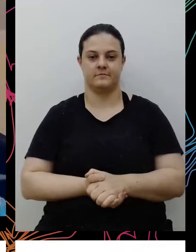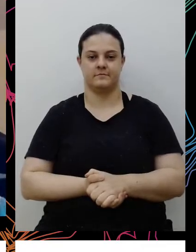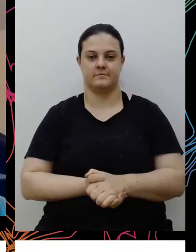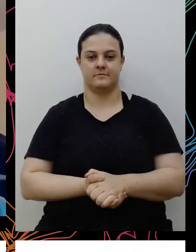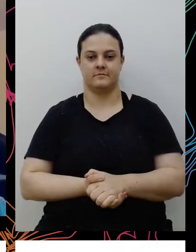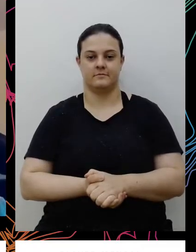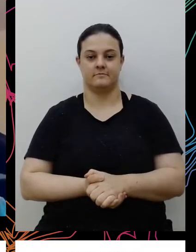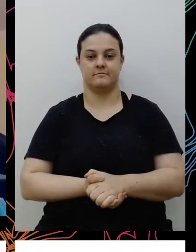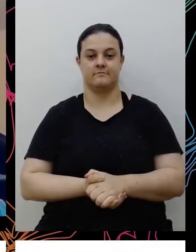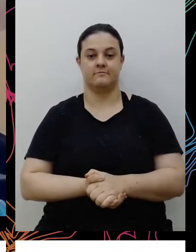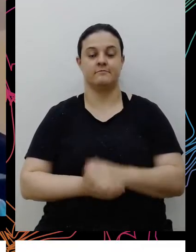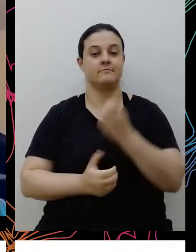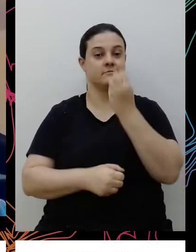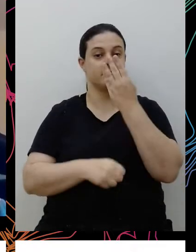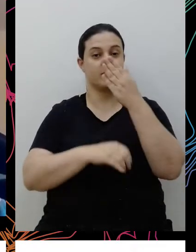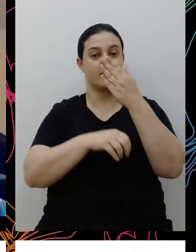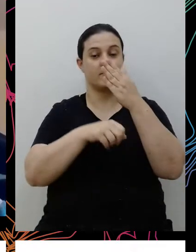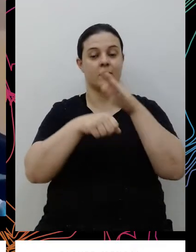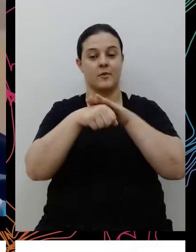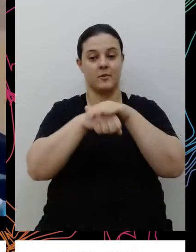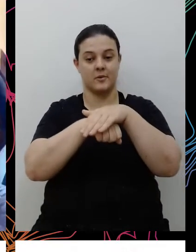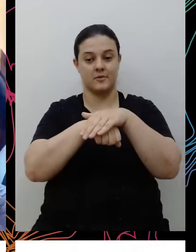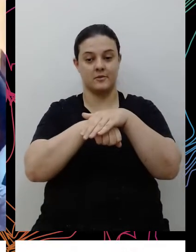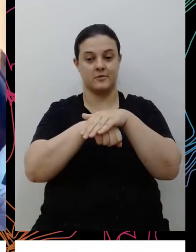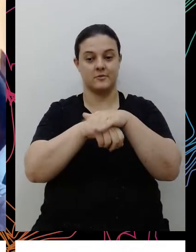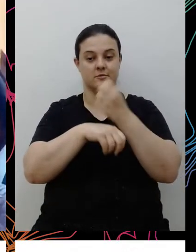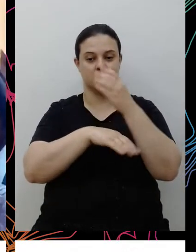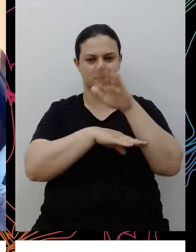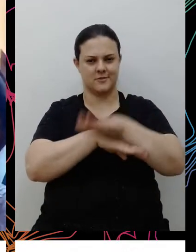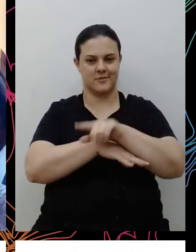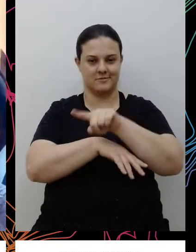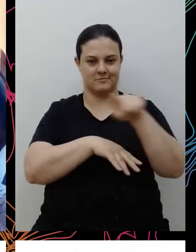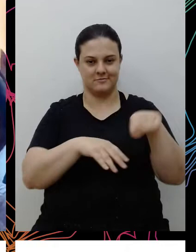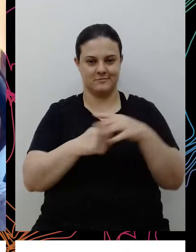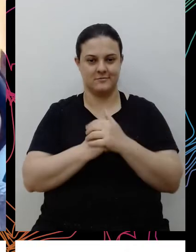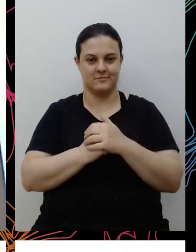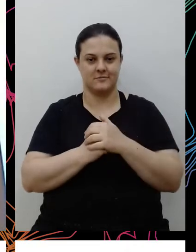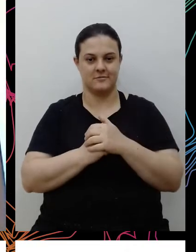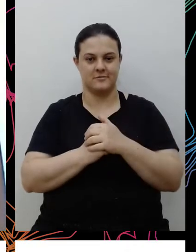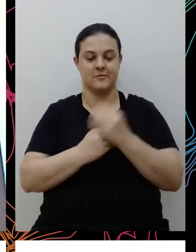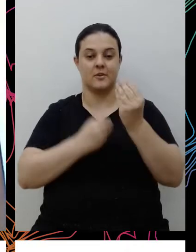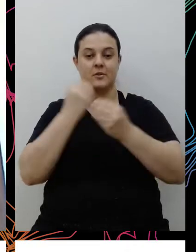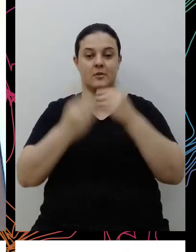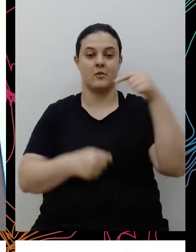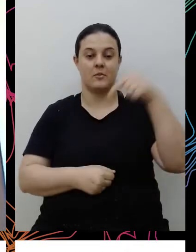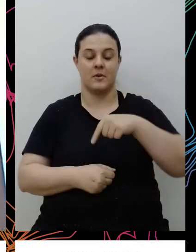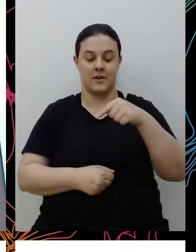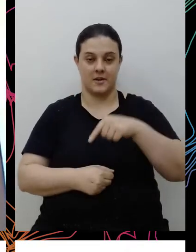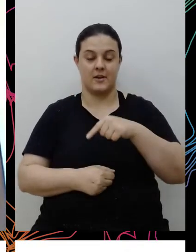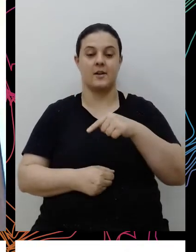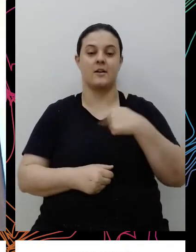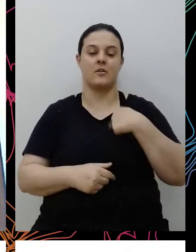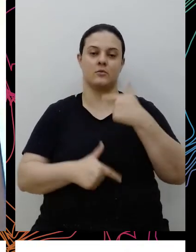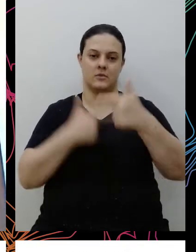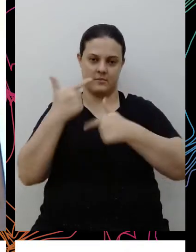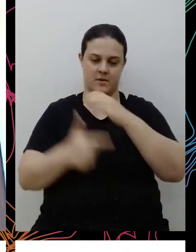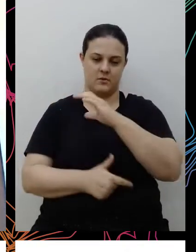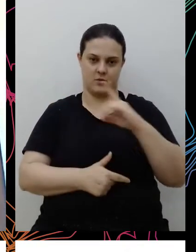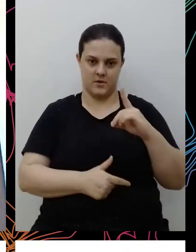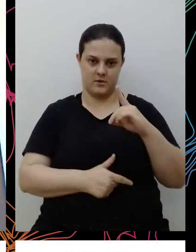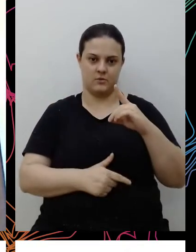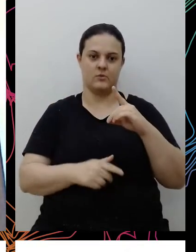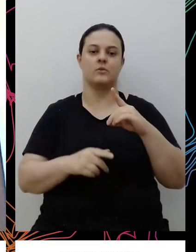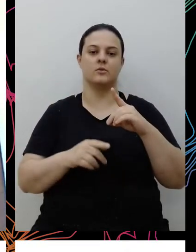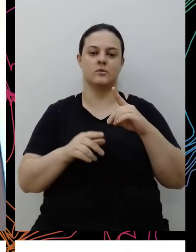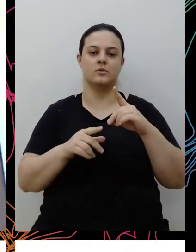Bom, boa noite, gente. Como a Marina me apresentou, faço parte aqui do Instituto ETS como coordenadora de projetos, né? Dentro da